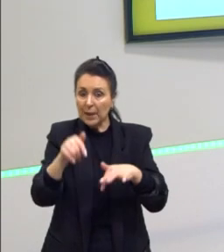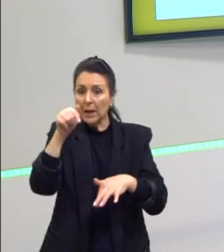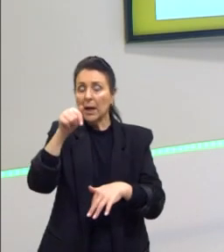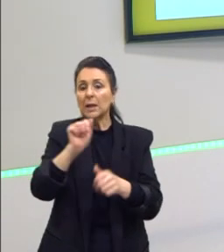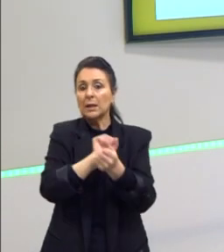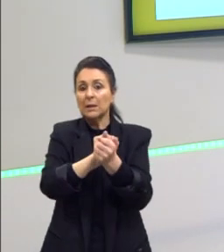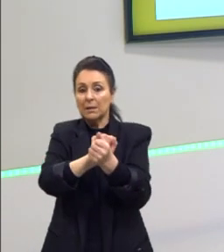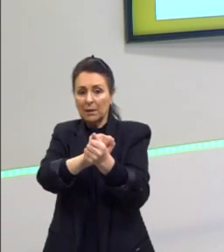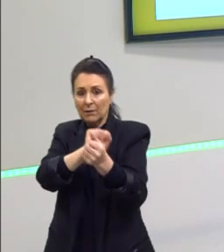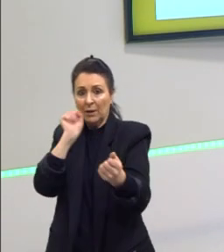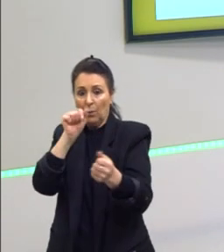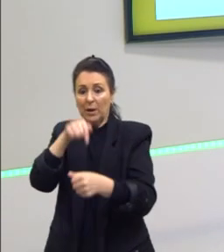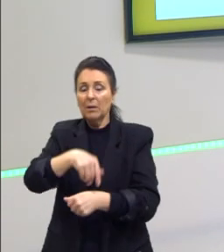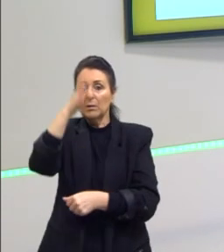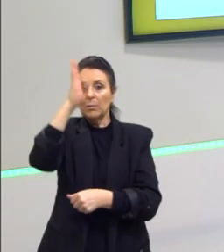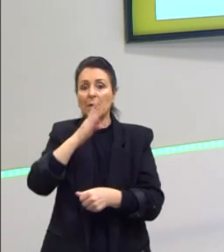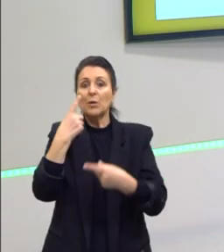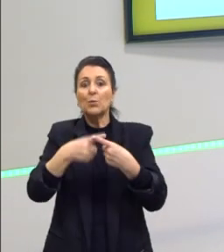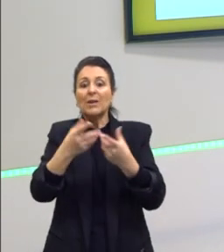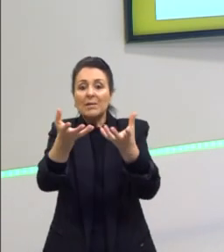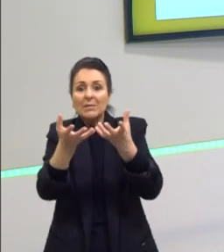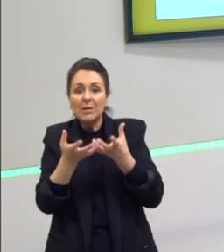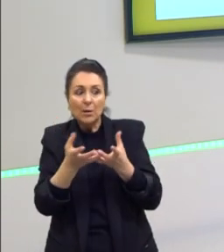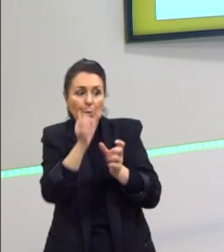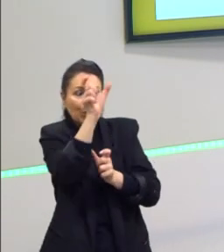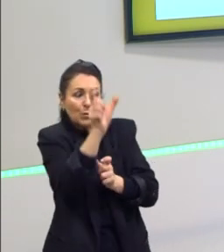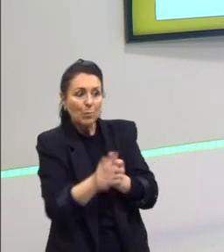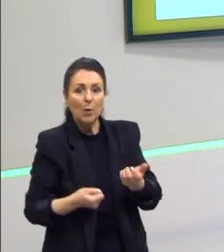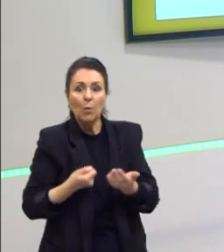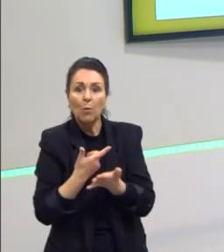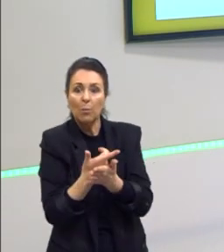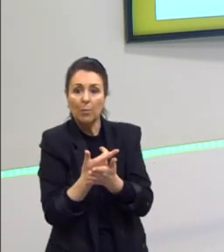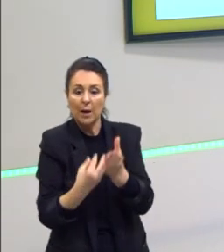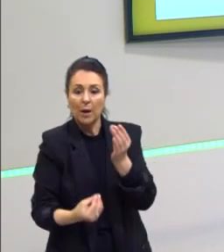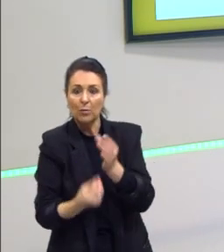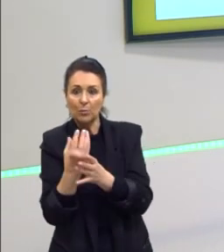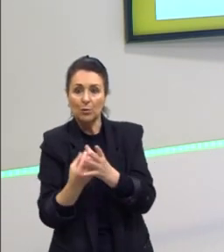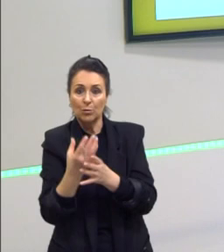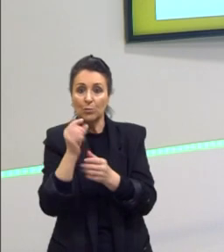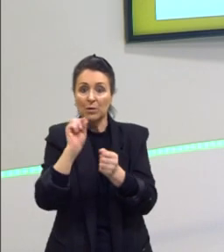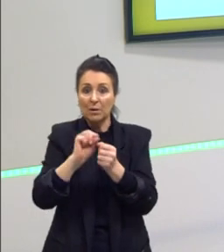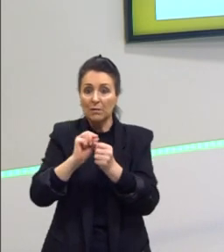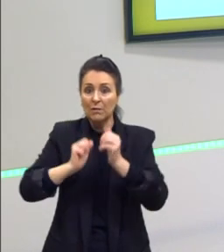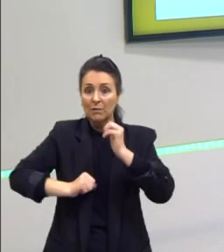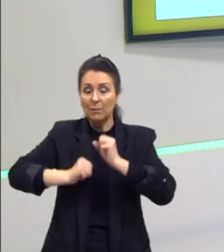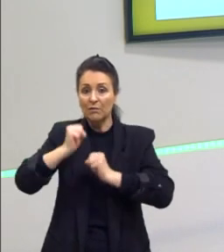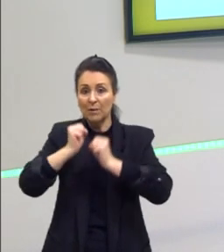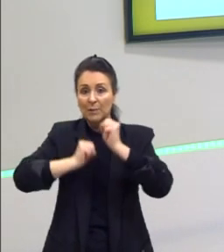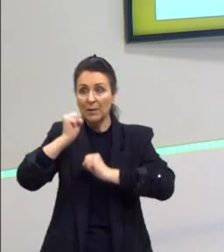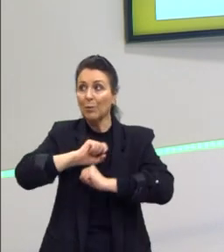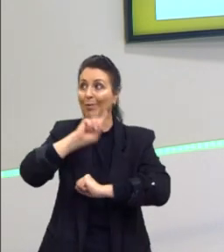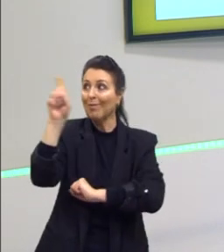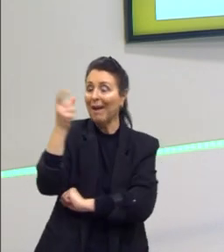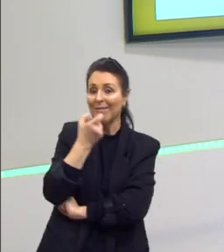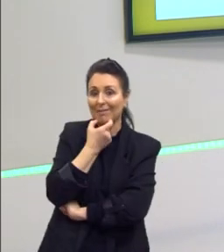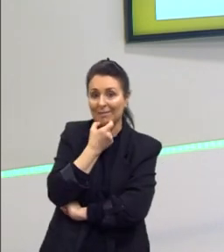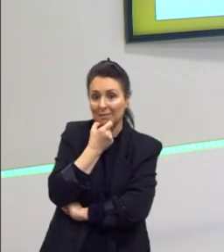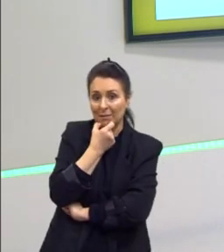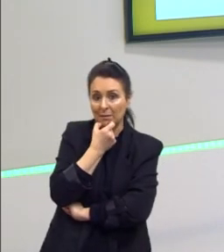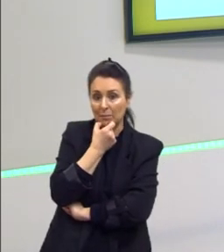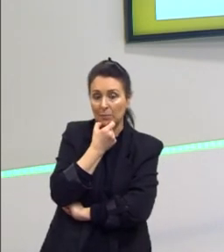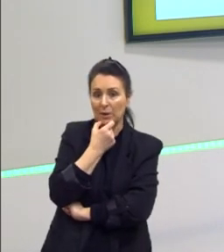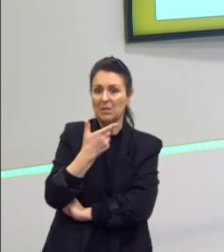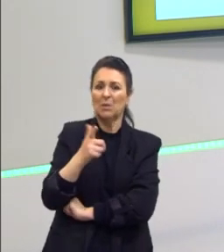mercado, mais consumidores para comprarem os produtos industrializados britânicos. Então, não tinha